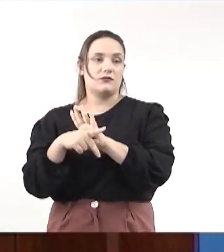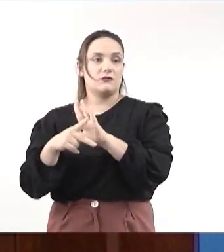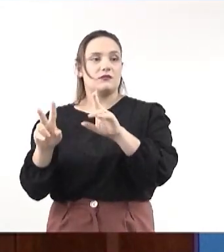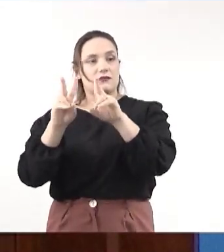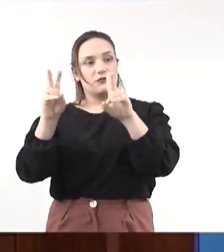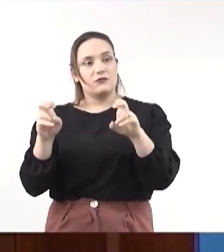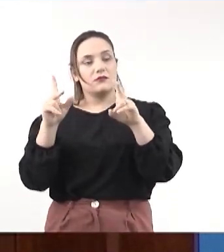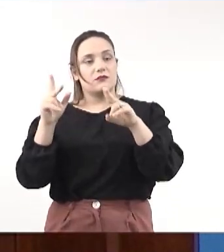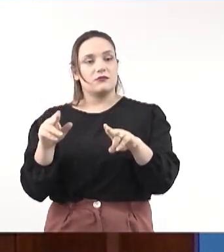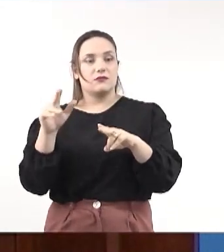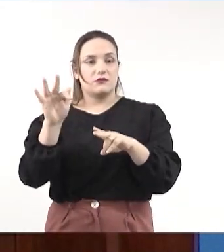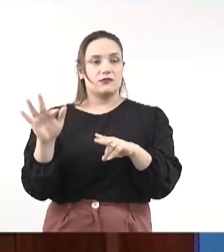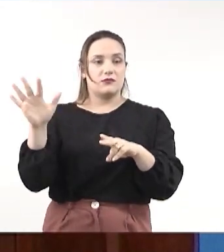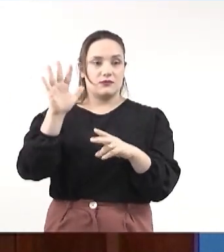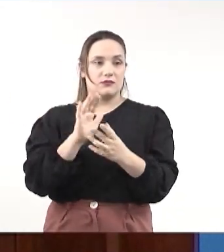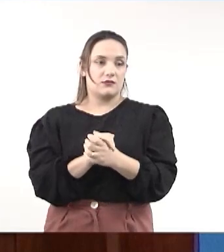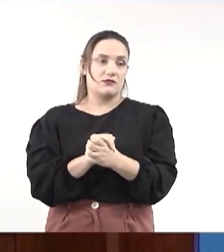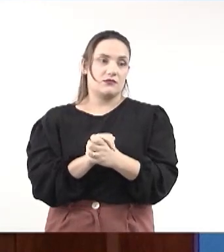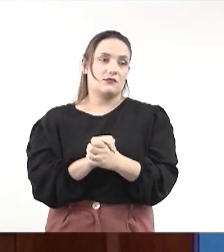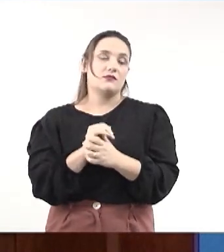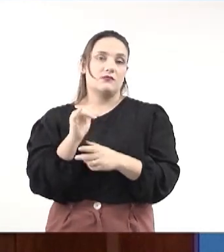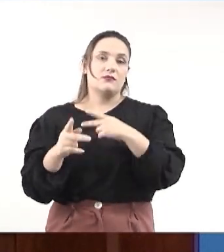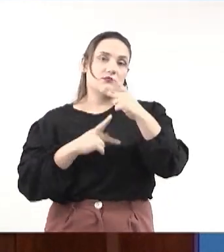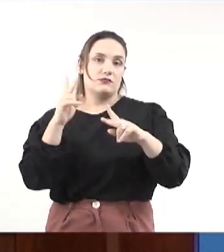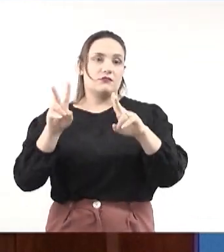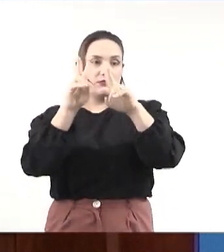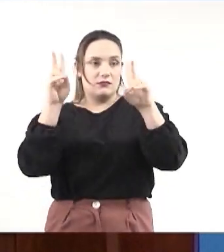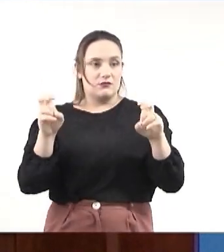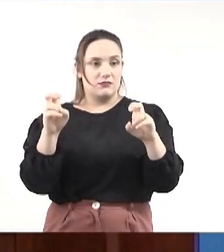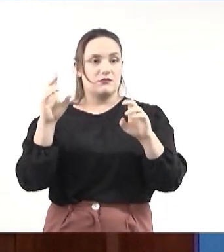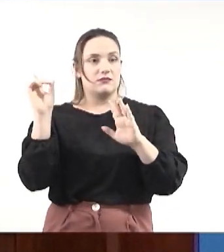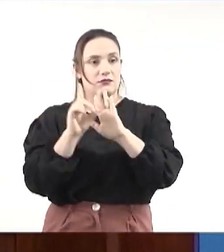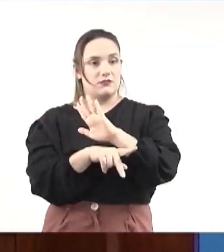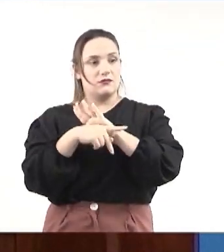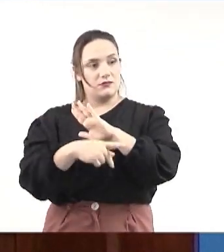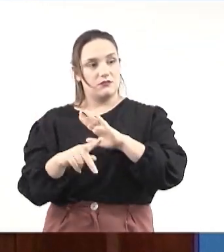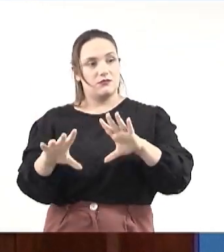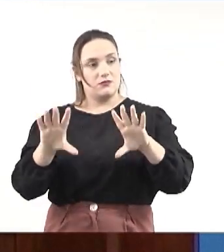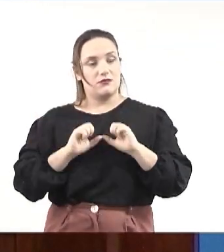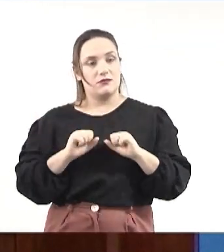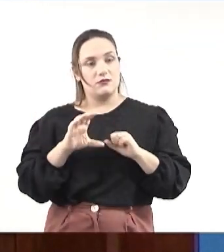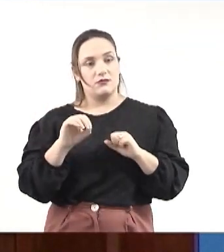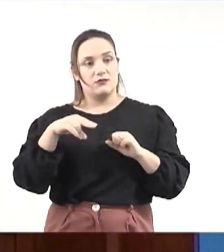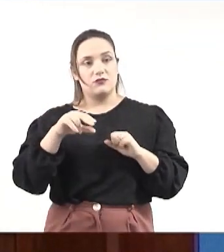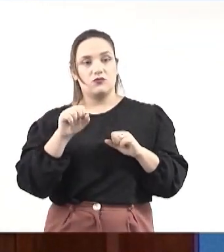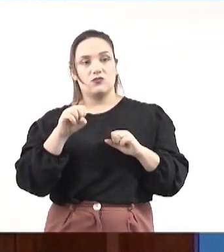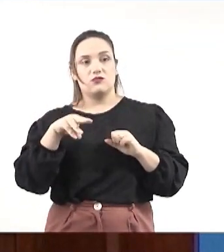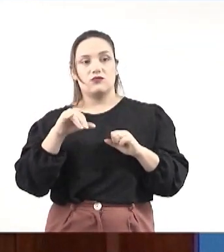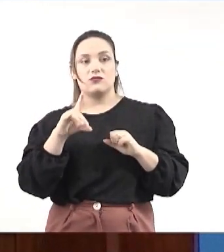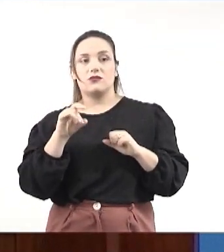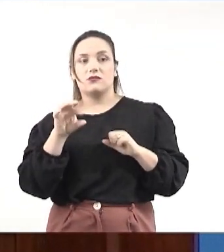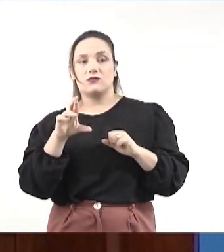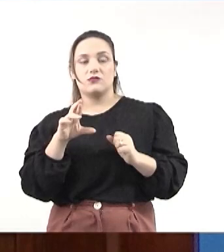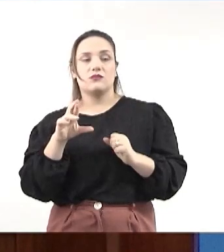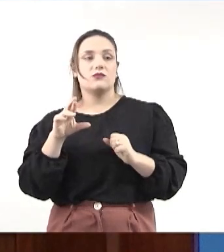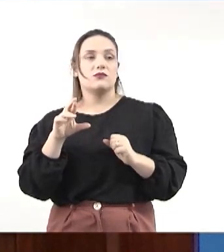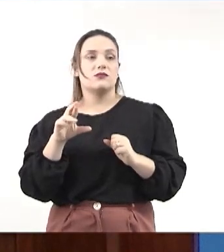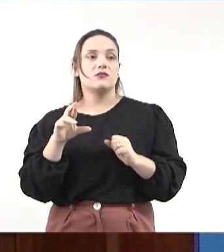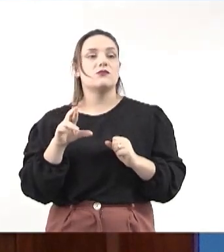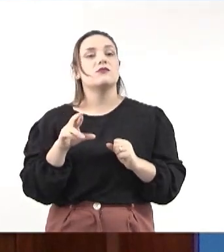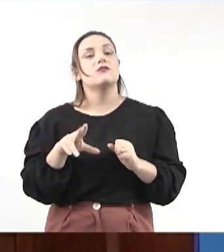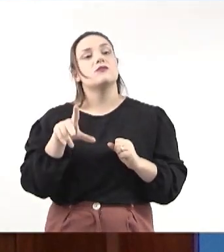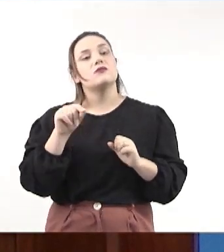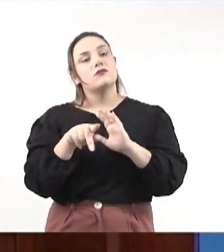assim como a União, quando se tratar do direito do consumidor. Isso é uma decisão, já, do